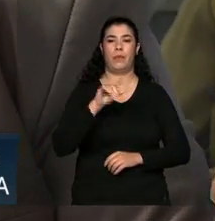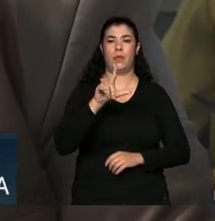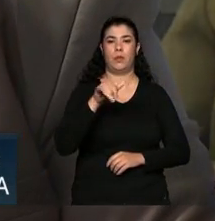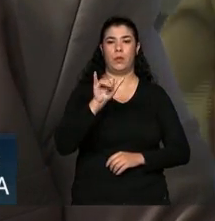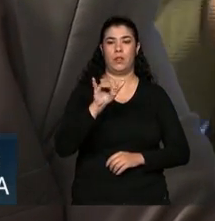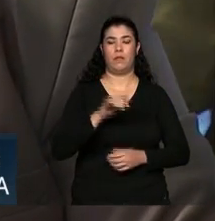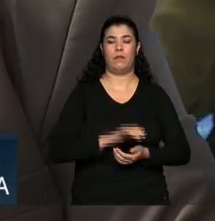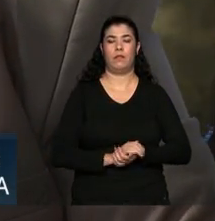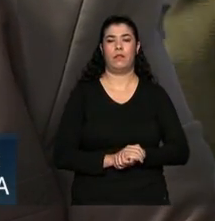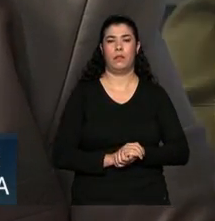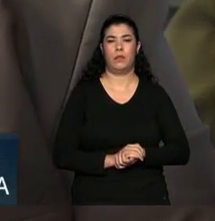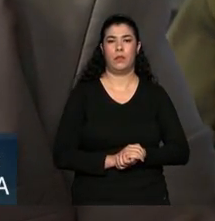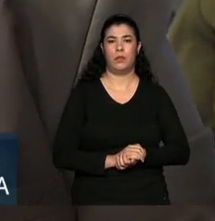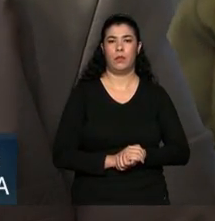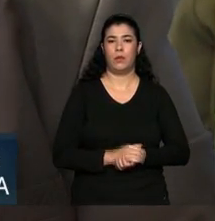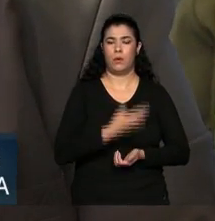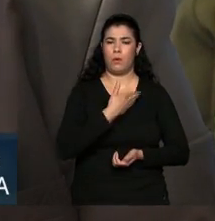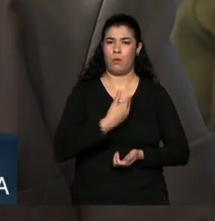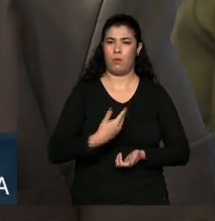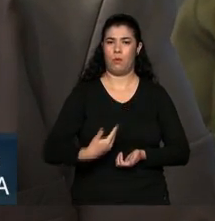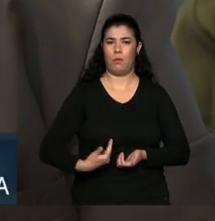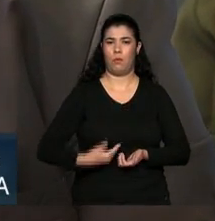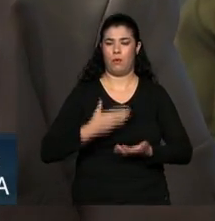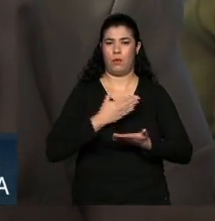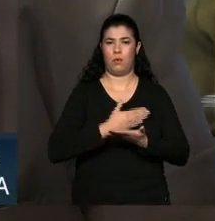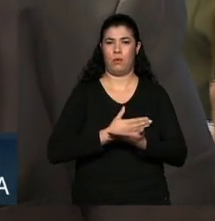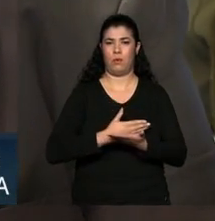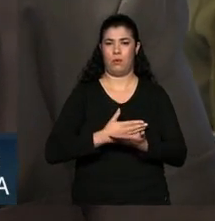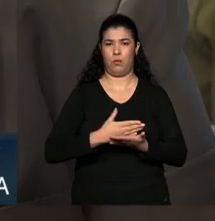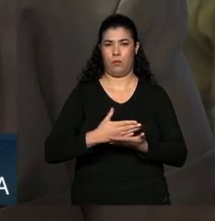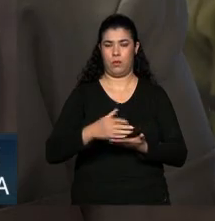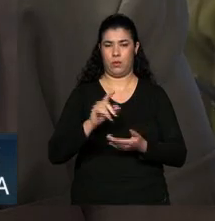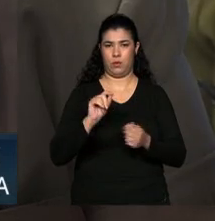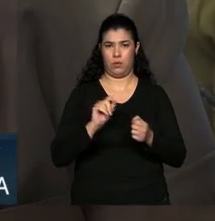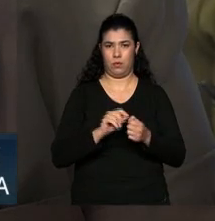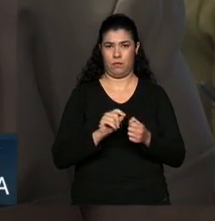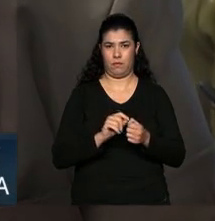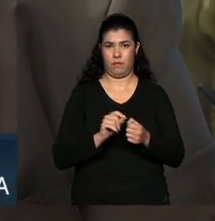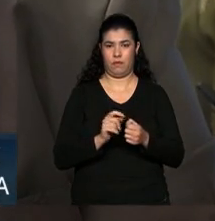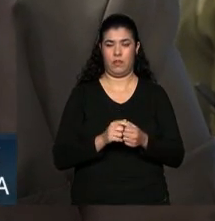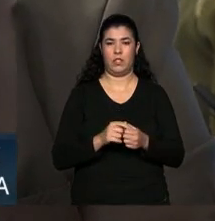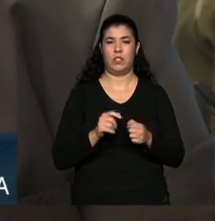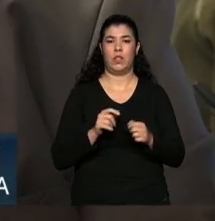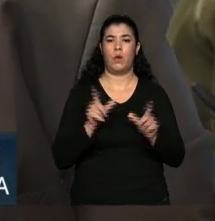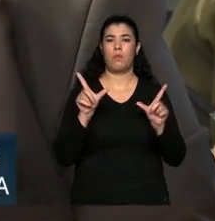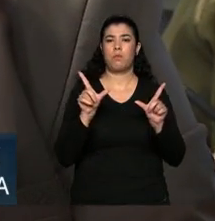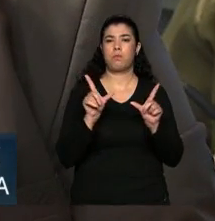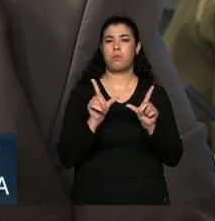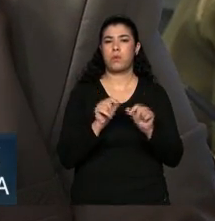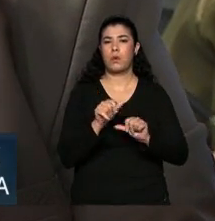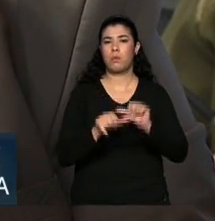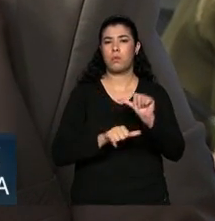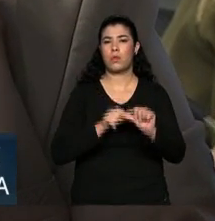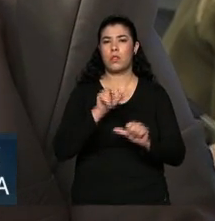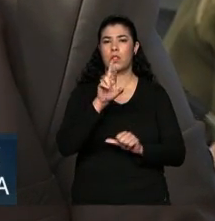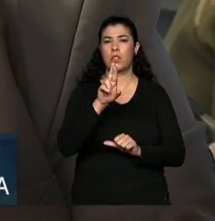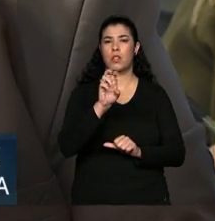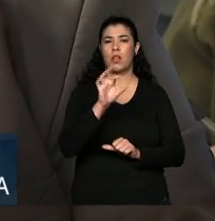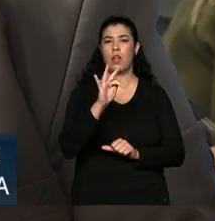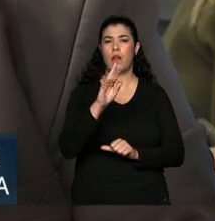ser rápida a pergunta o governo começou a iniciar uma mini reforma trabalhista com as mp's agora uma mini reforma